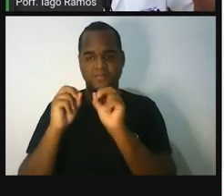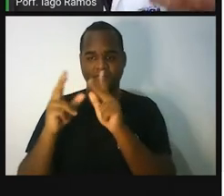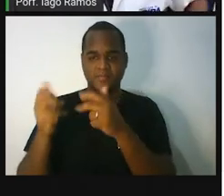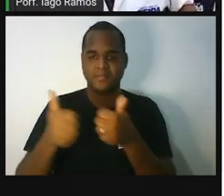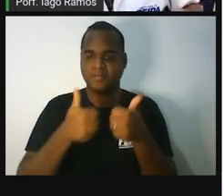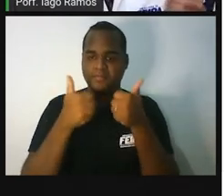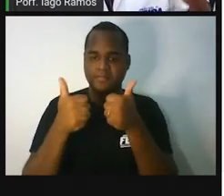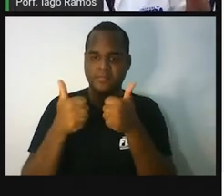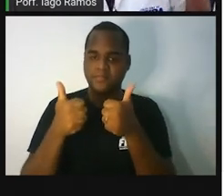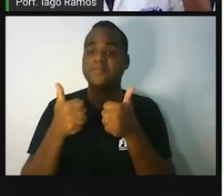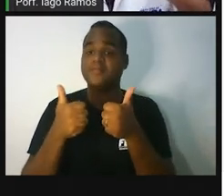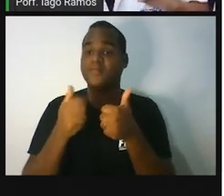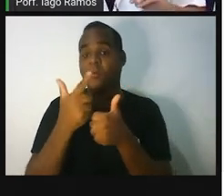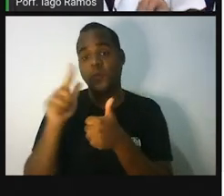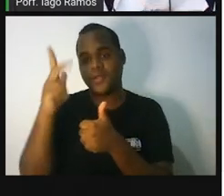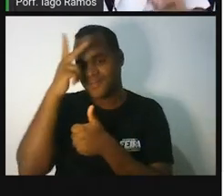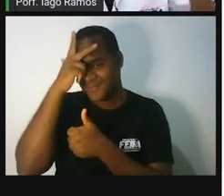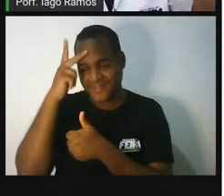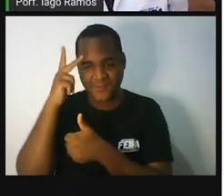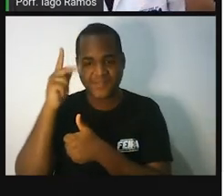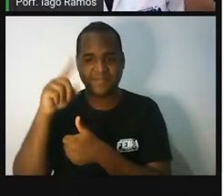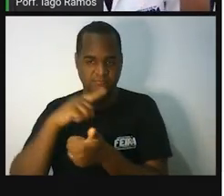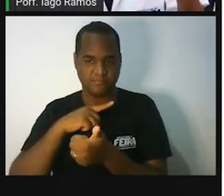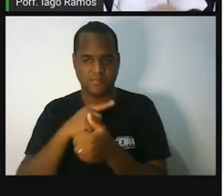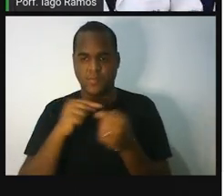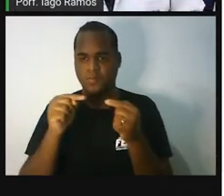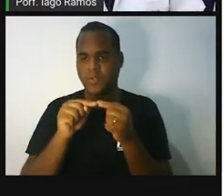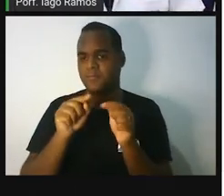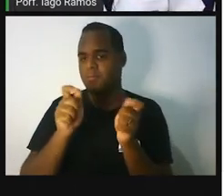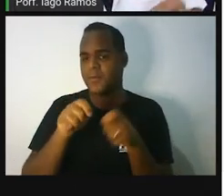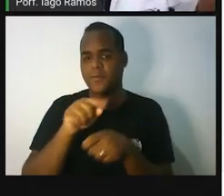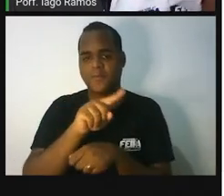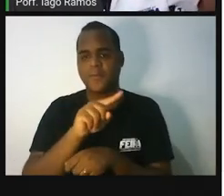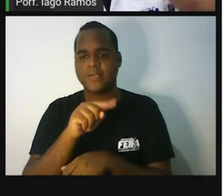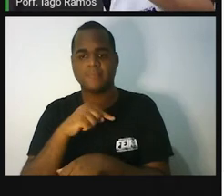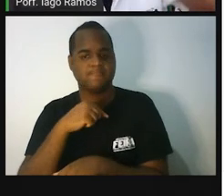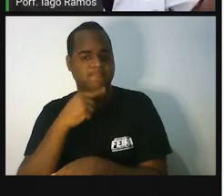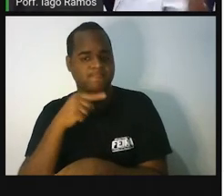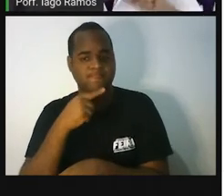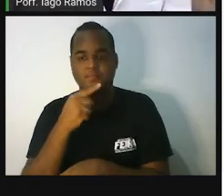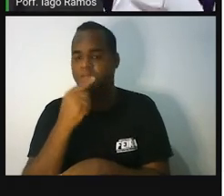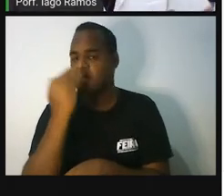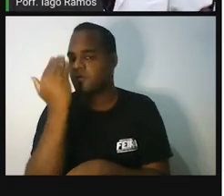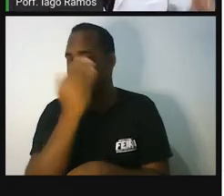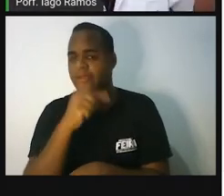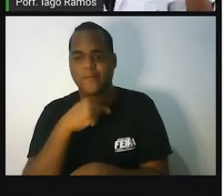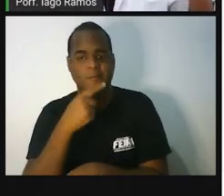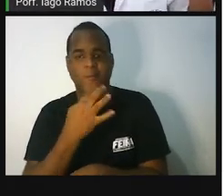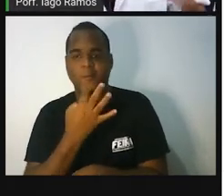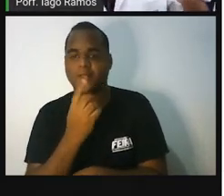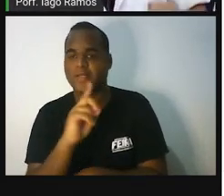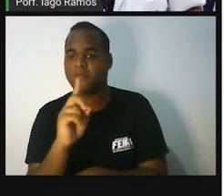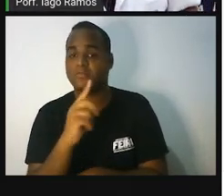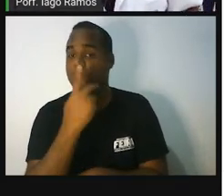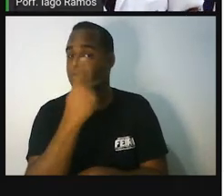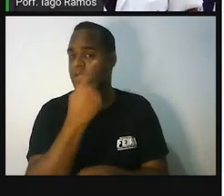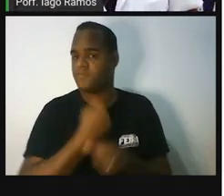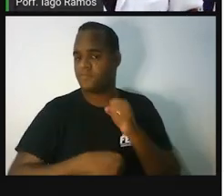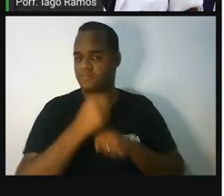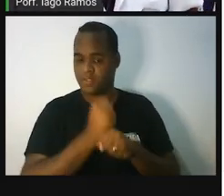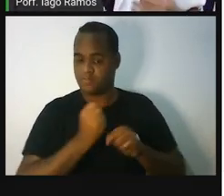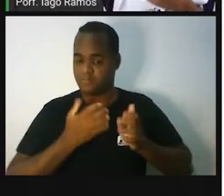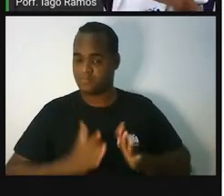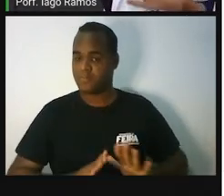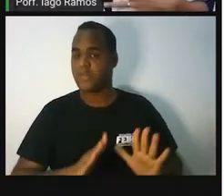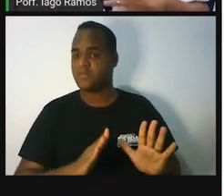Outra coisa que a pessoa usa nas contas e que você não pode saber, que você não vai conhecer, é o ano de nascimento